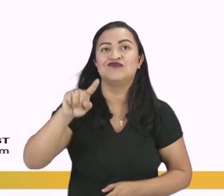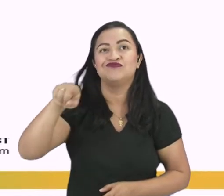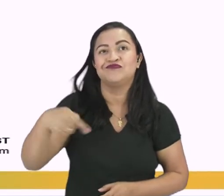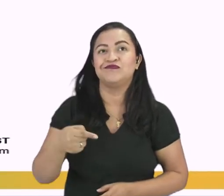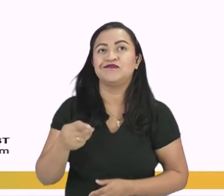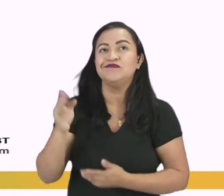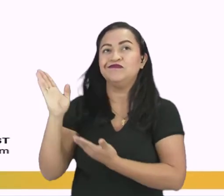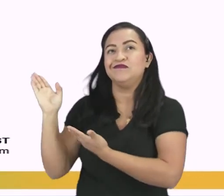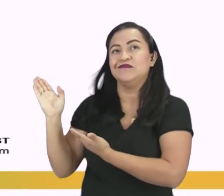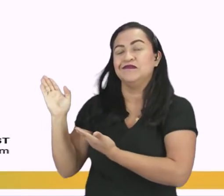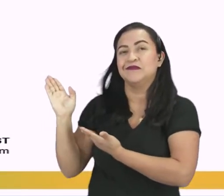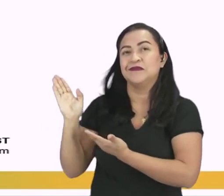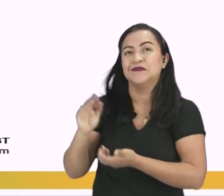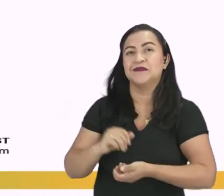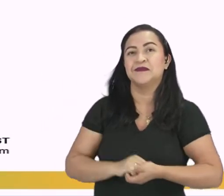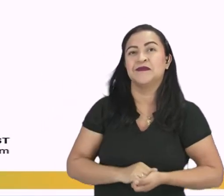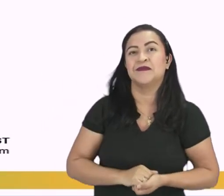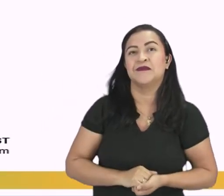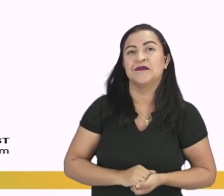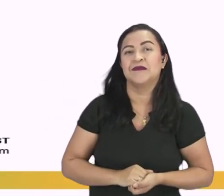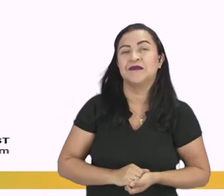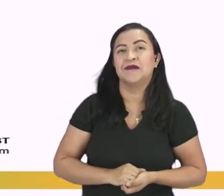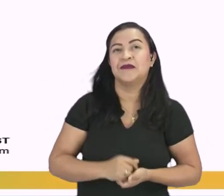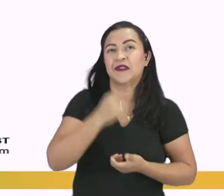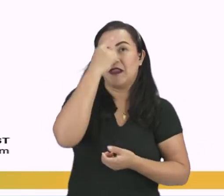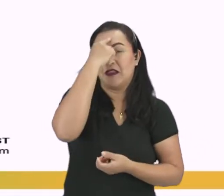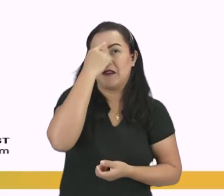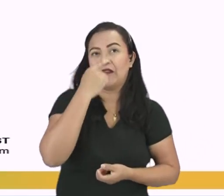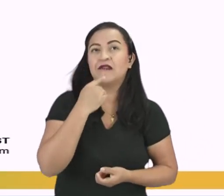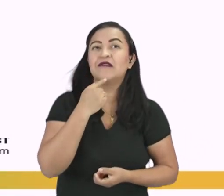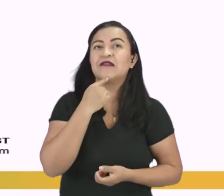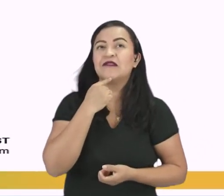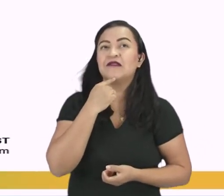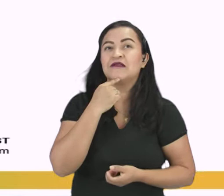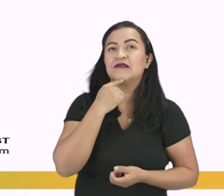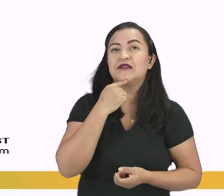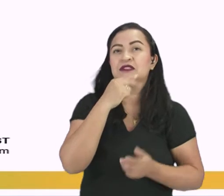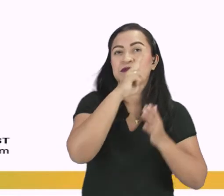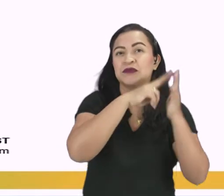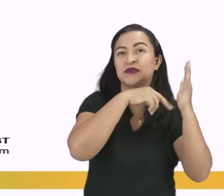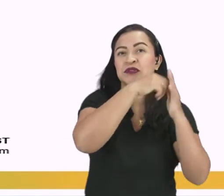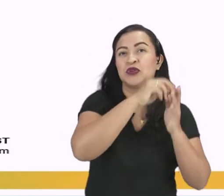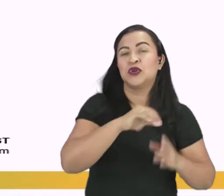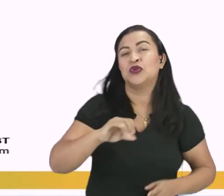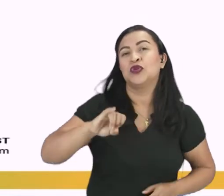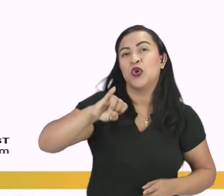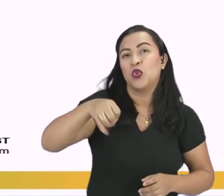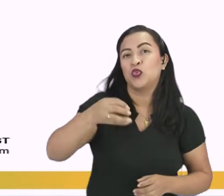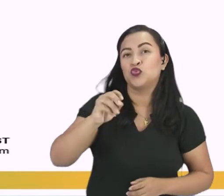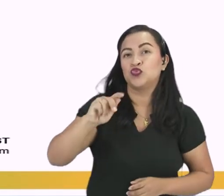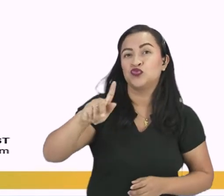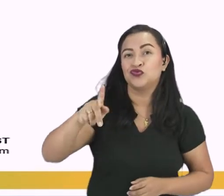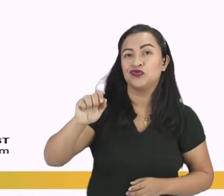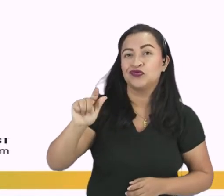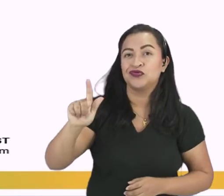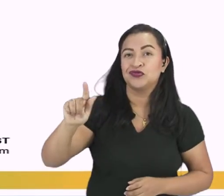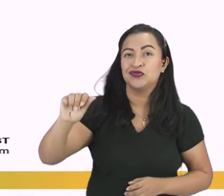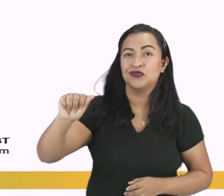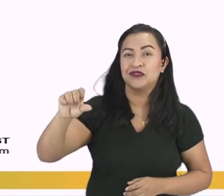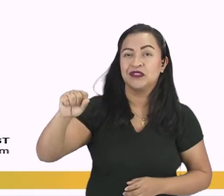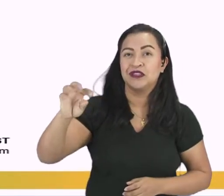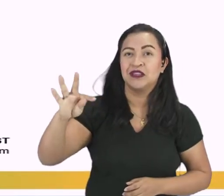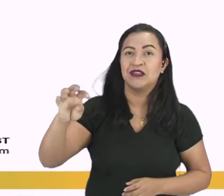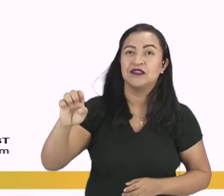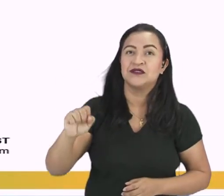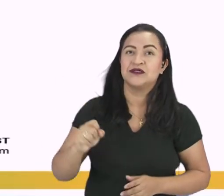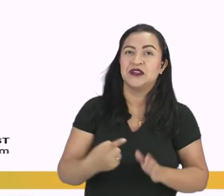Essa tela é de John Gash. Ela simboliza a difusão dos progressos materiais, como a ferrovia